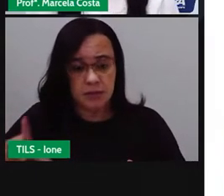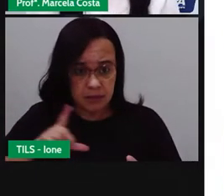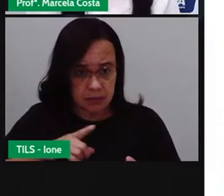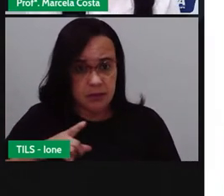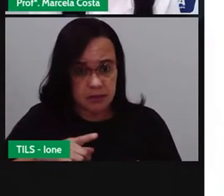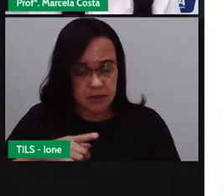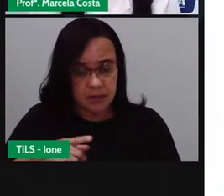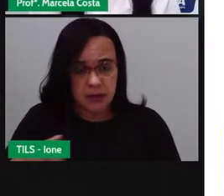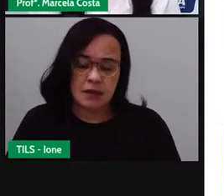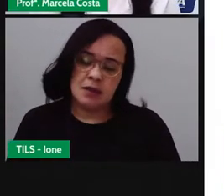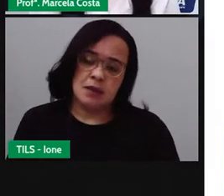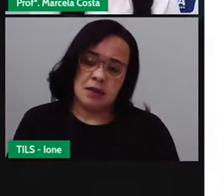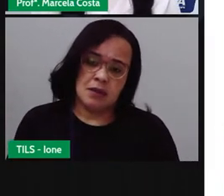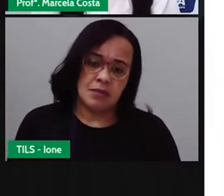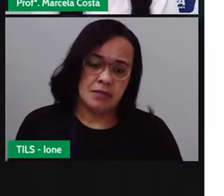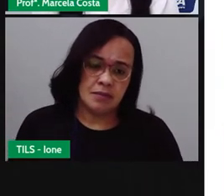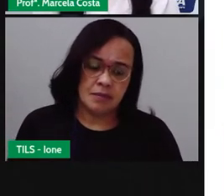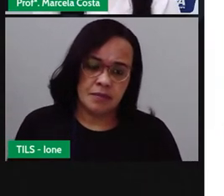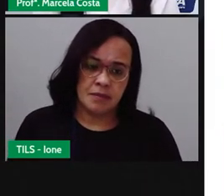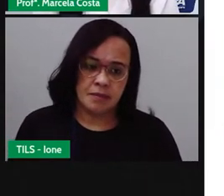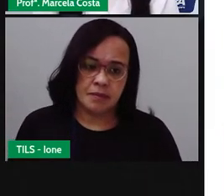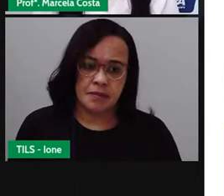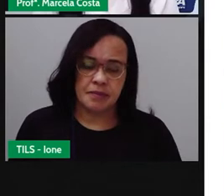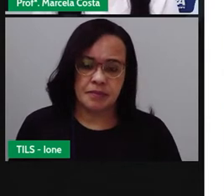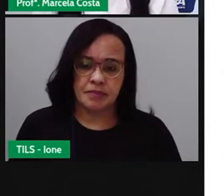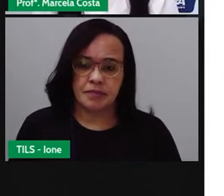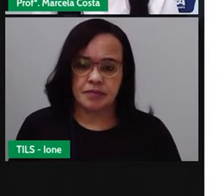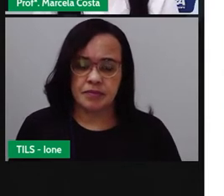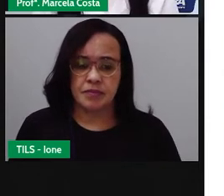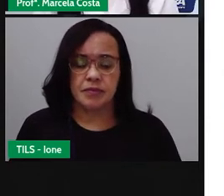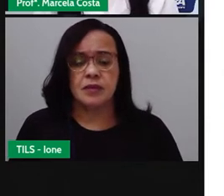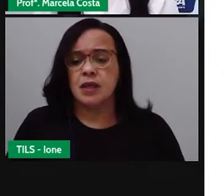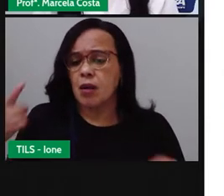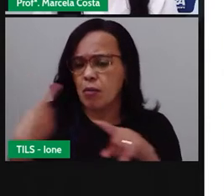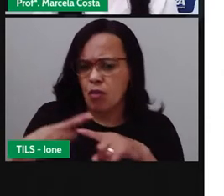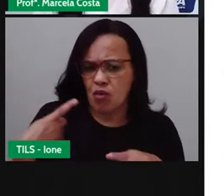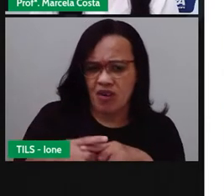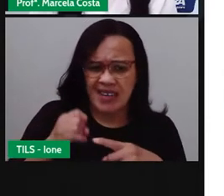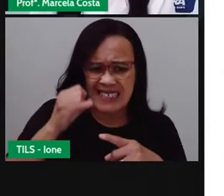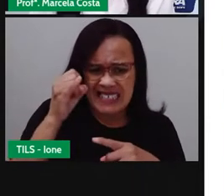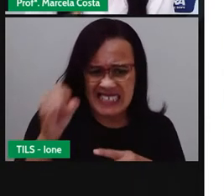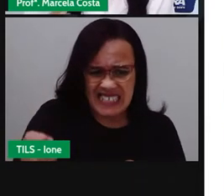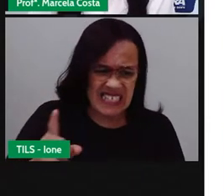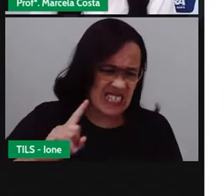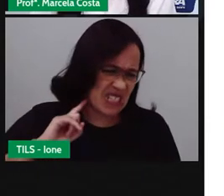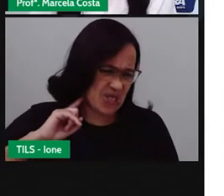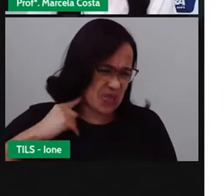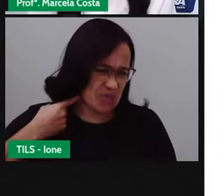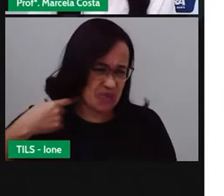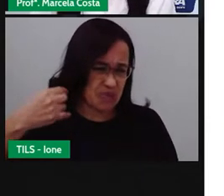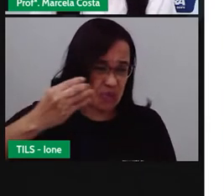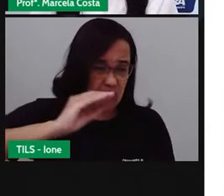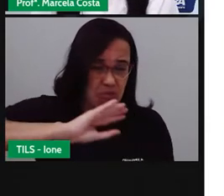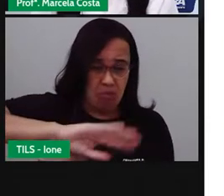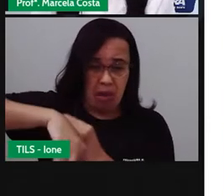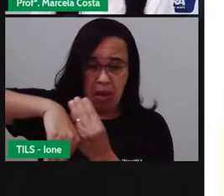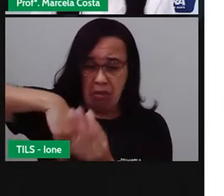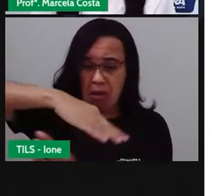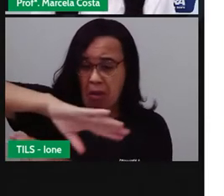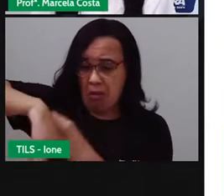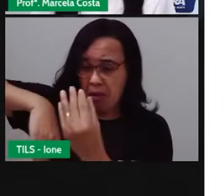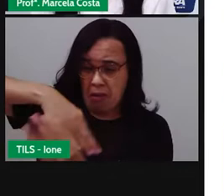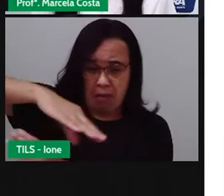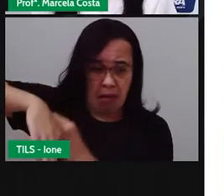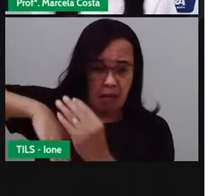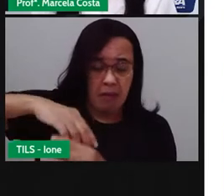Porque se tiver chuva, pode gerar uma doença, tá? Porque a sujeira pode